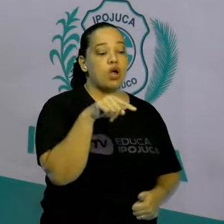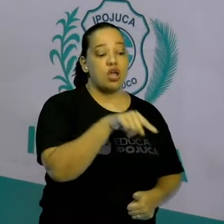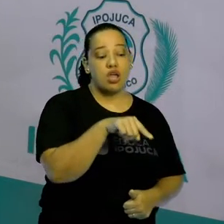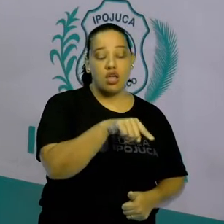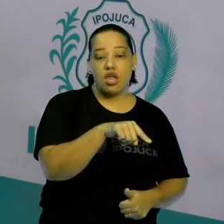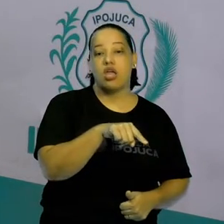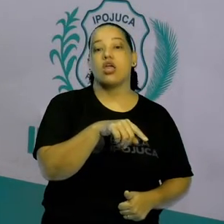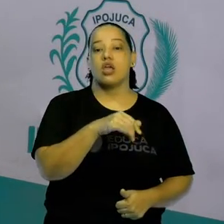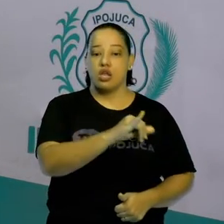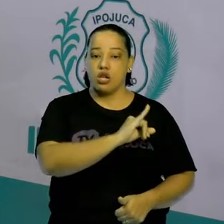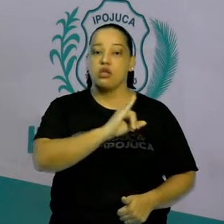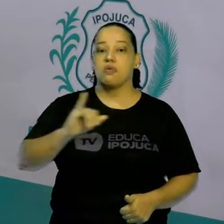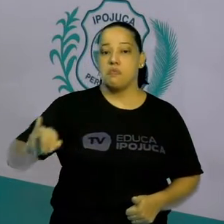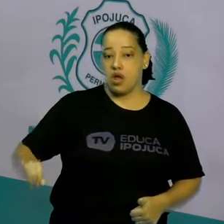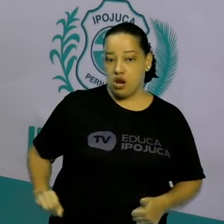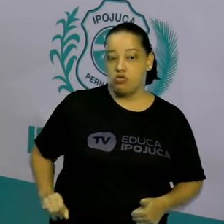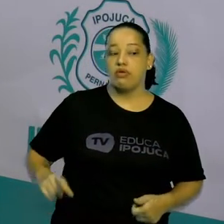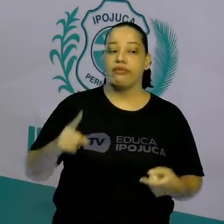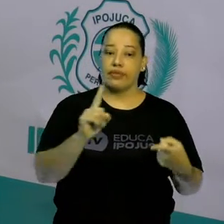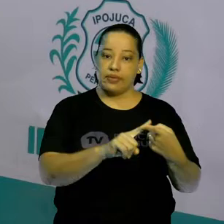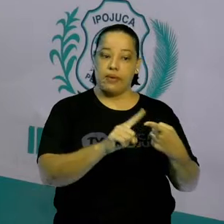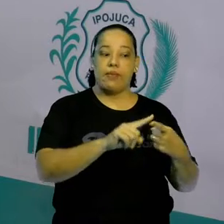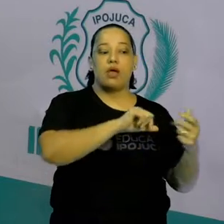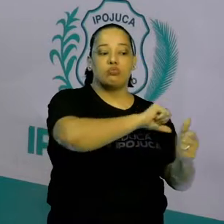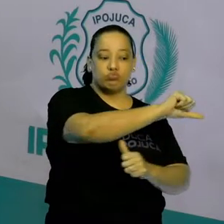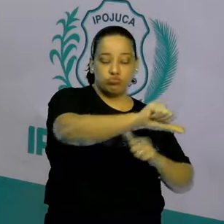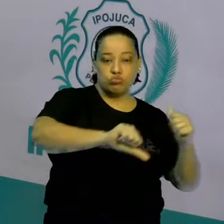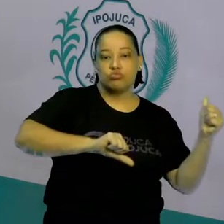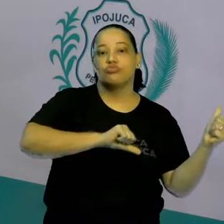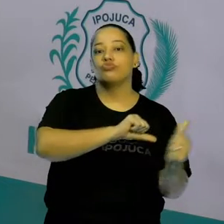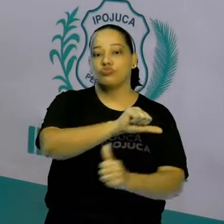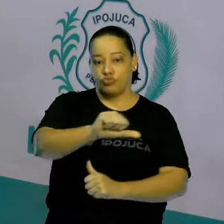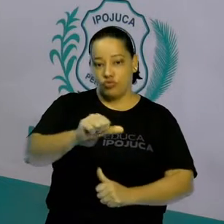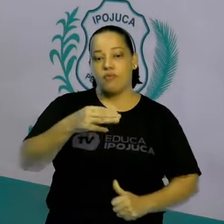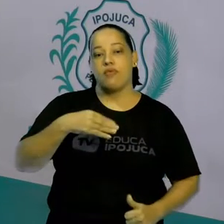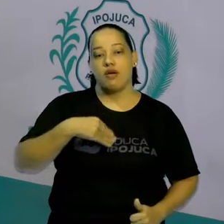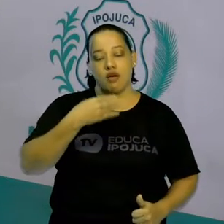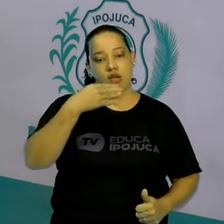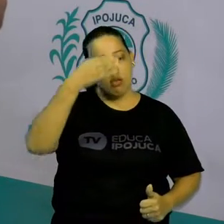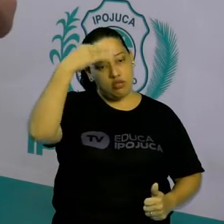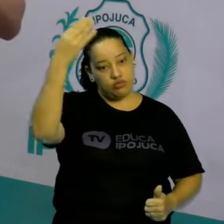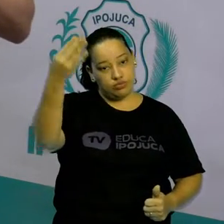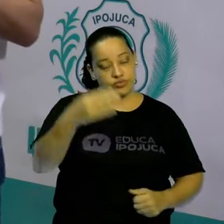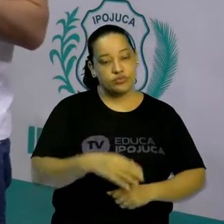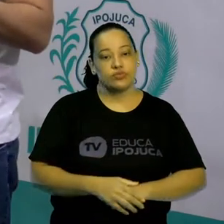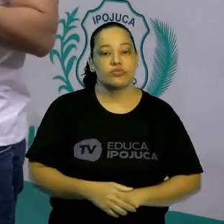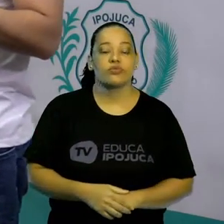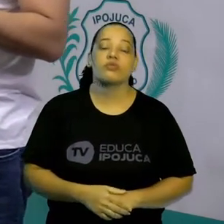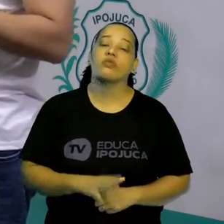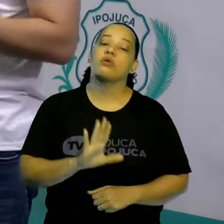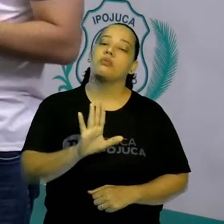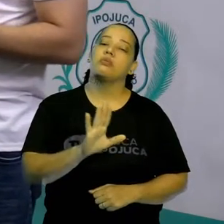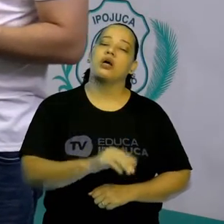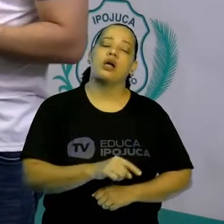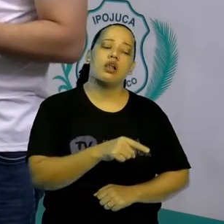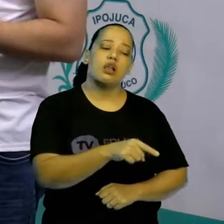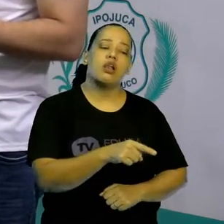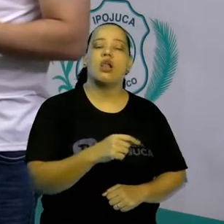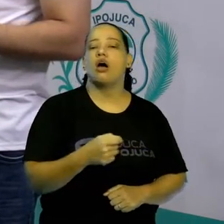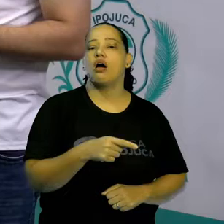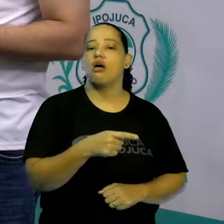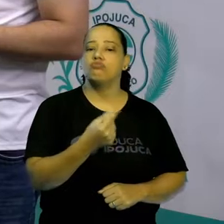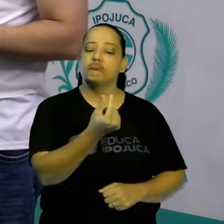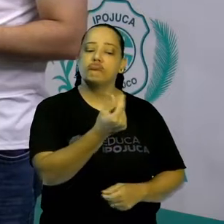Mali também vai ser convertido ali ao islamismo. Certo, pessoal? E como é que era a economia